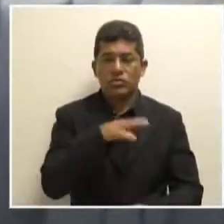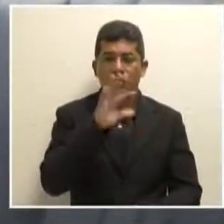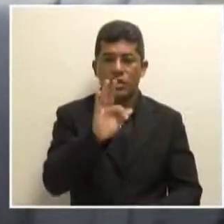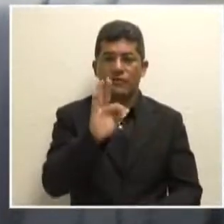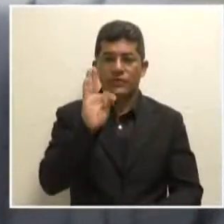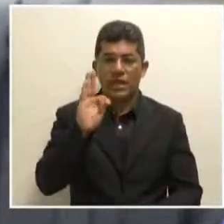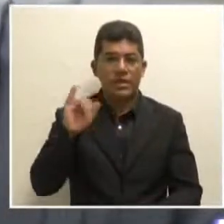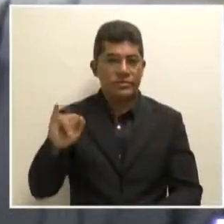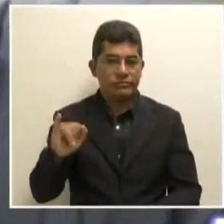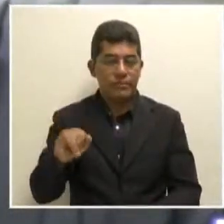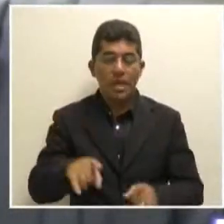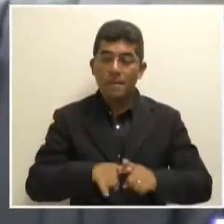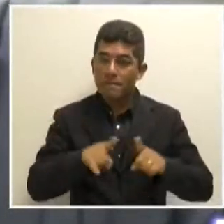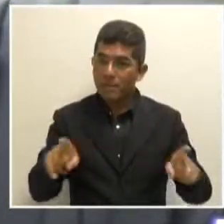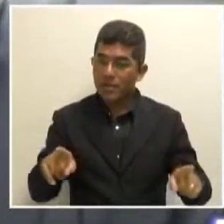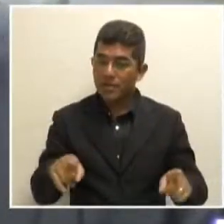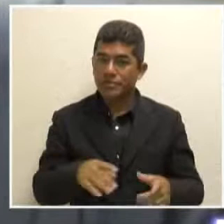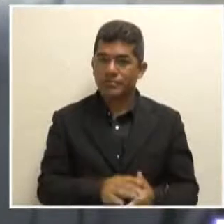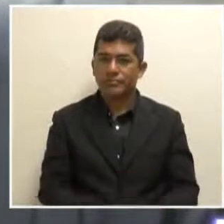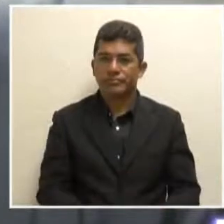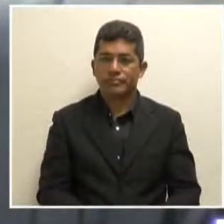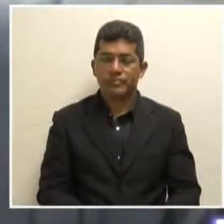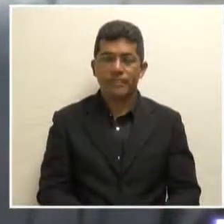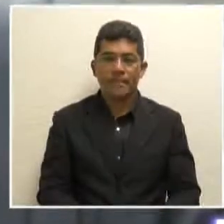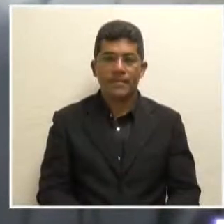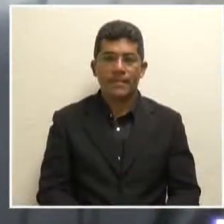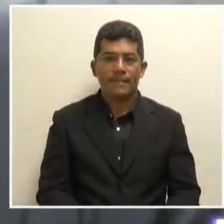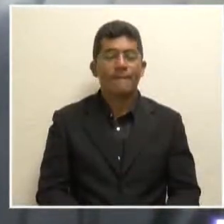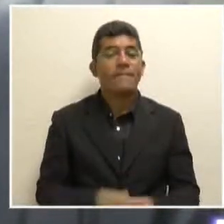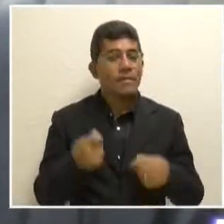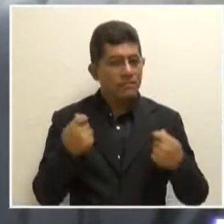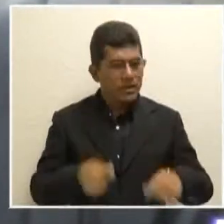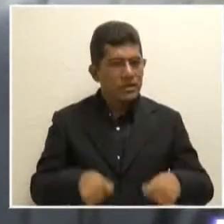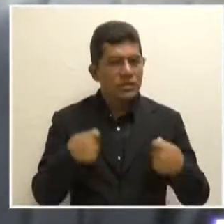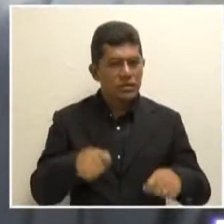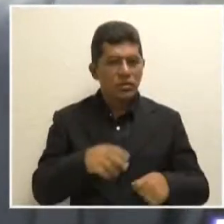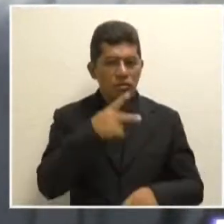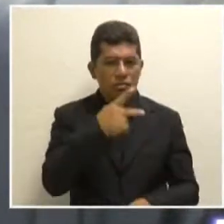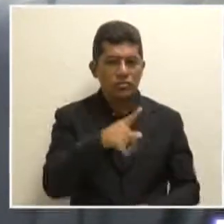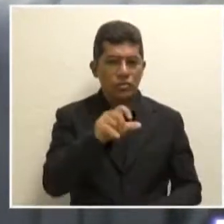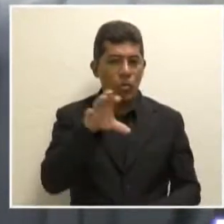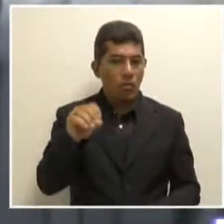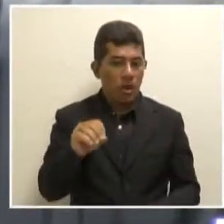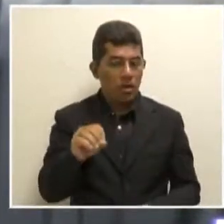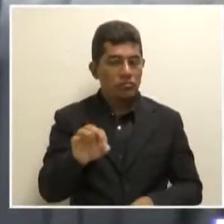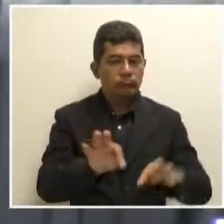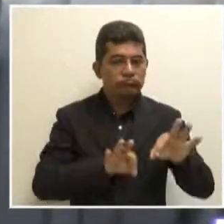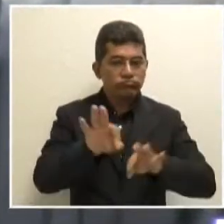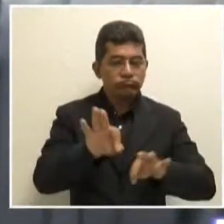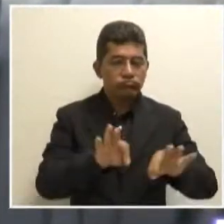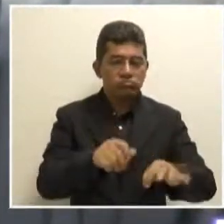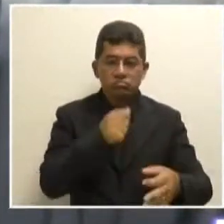um detalhe, deputado Dermilson. Deveria ser acompanhado de um plano de austeridade,